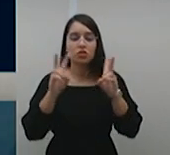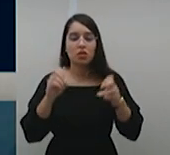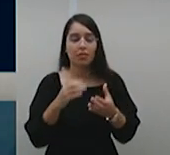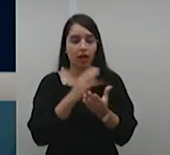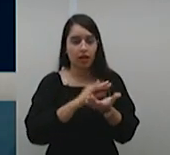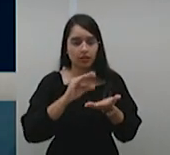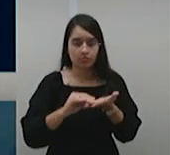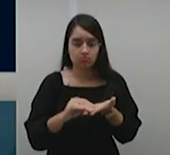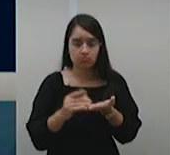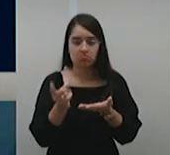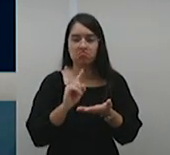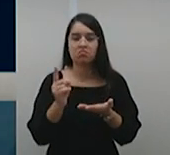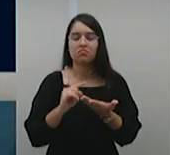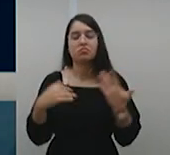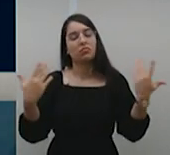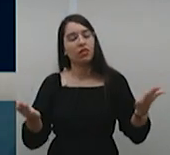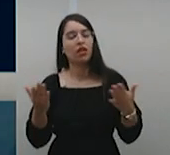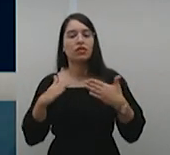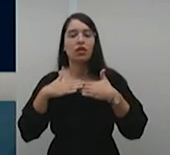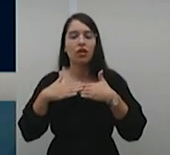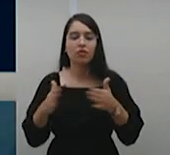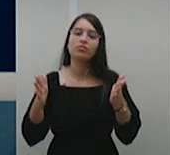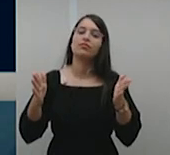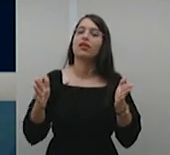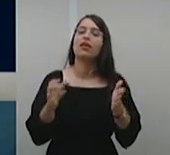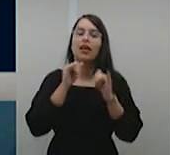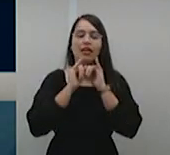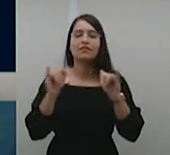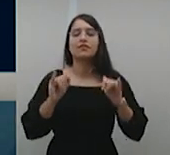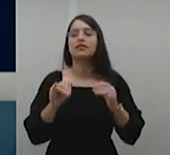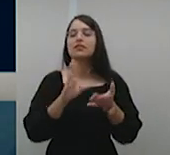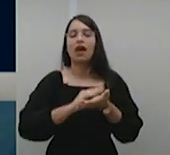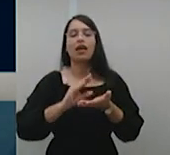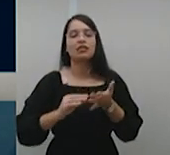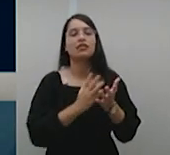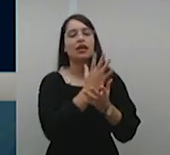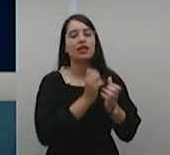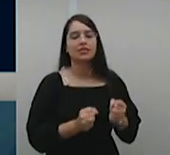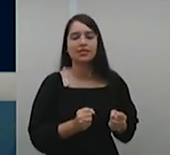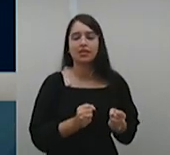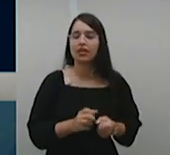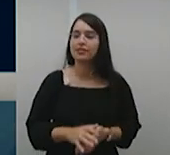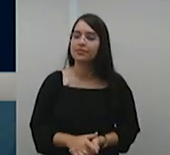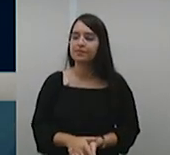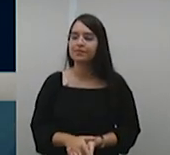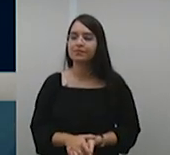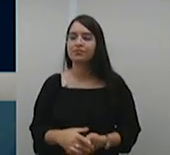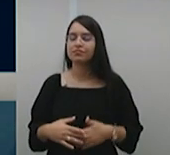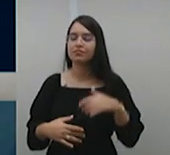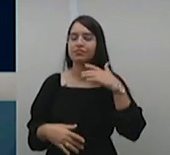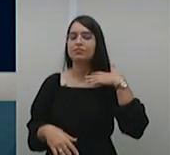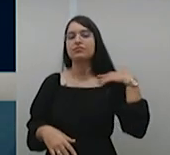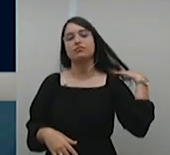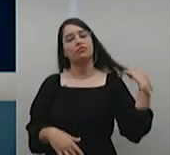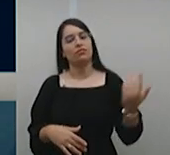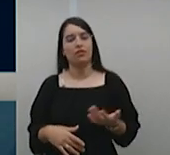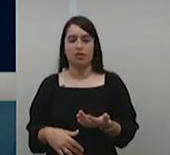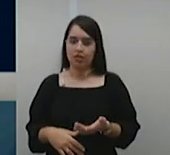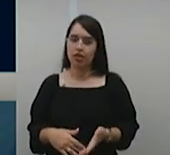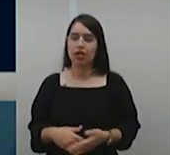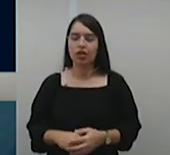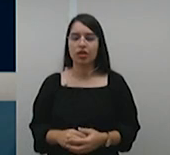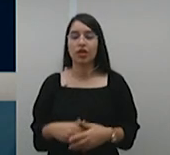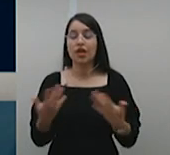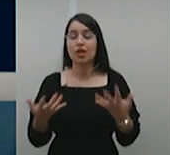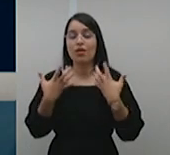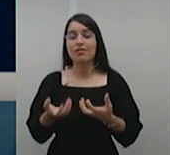declaro a ata aprovada. Eu gostaria de, antes de mais nada,